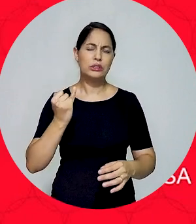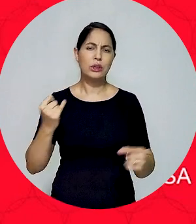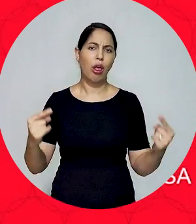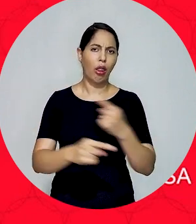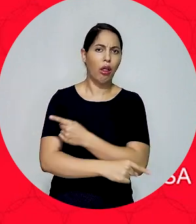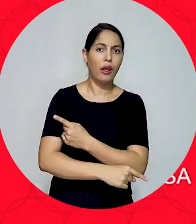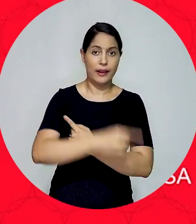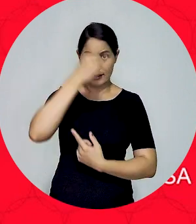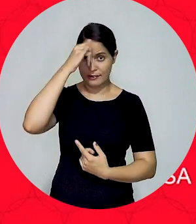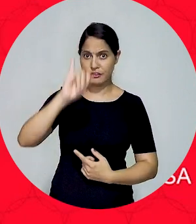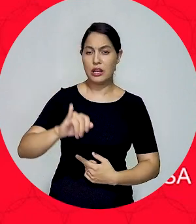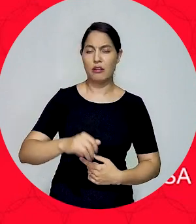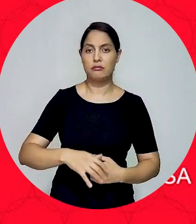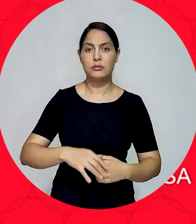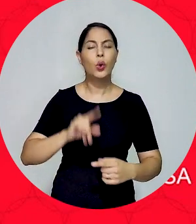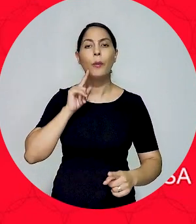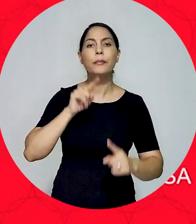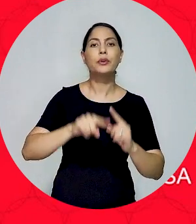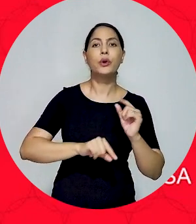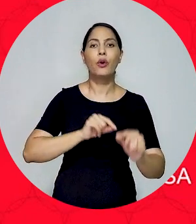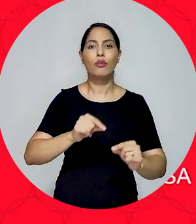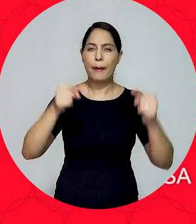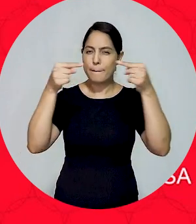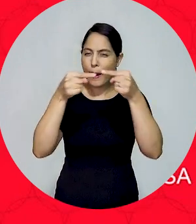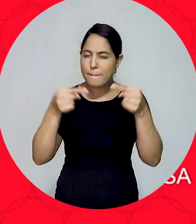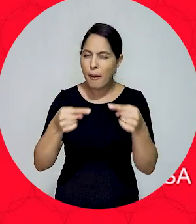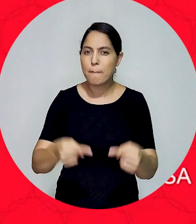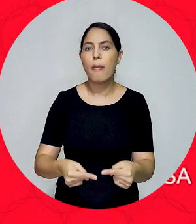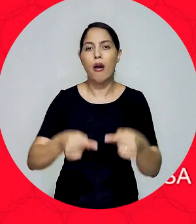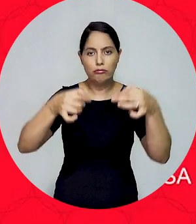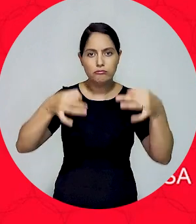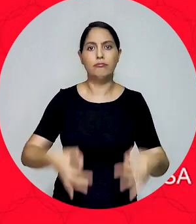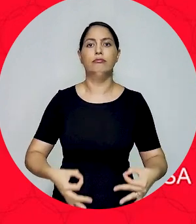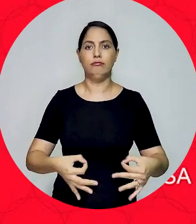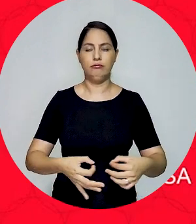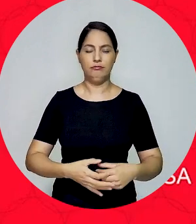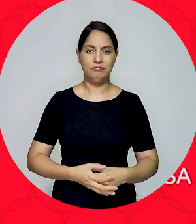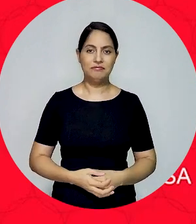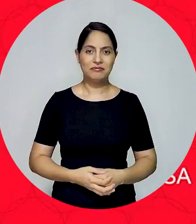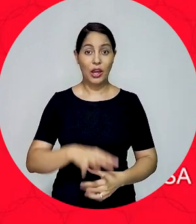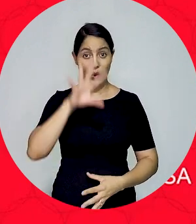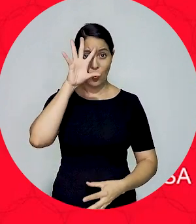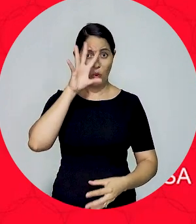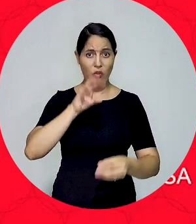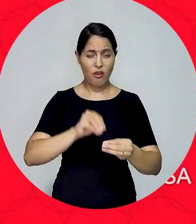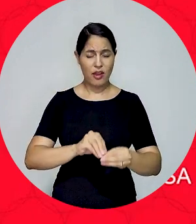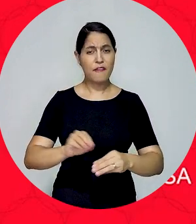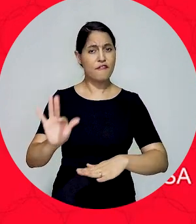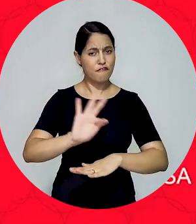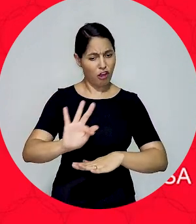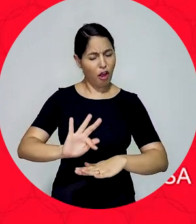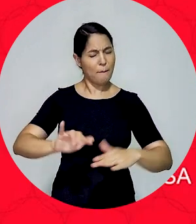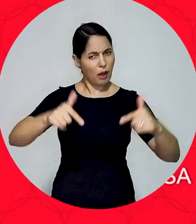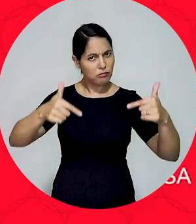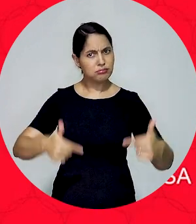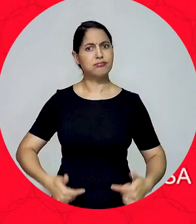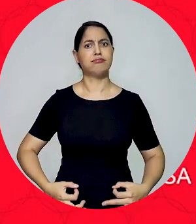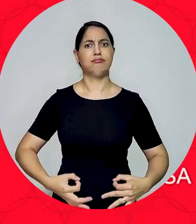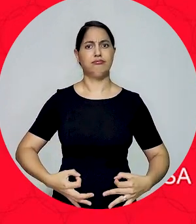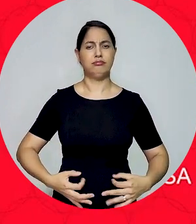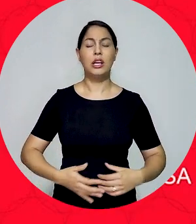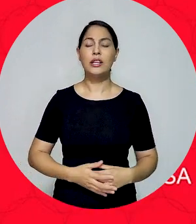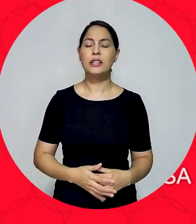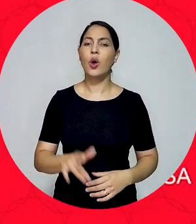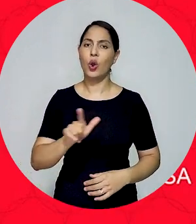evitar contradições, ou seja, primar pela consistência. Coerência no sentido ainda formal,